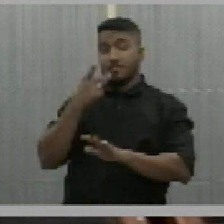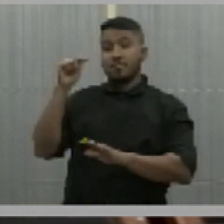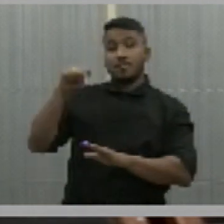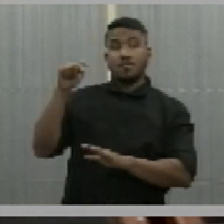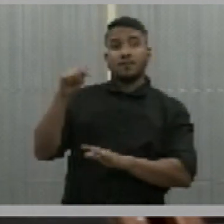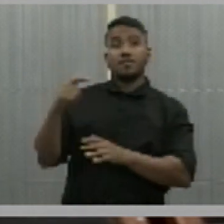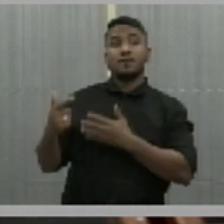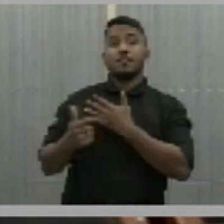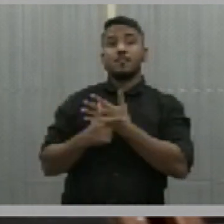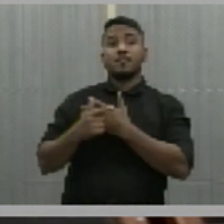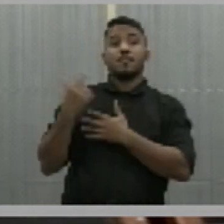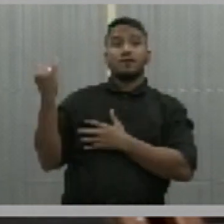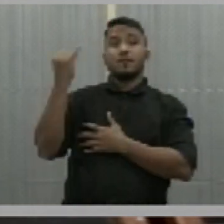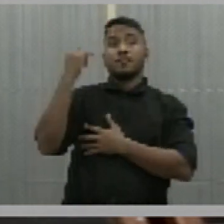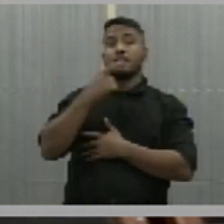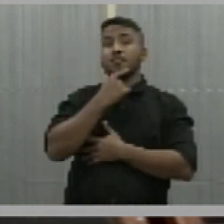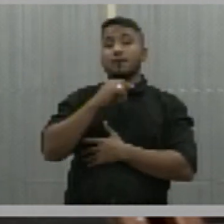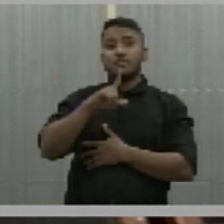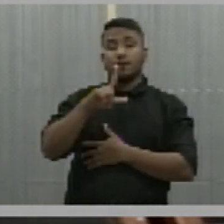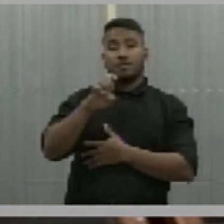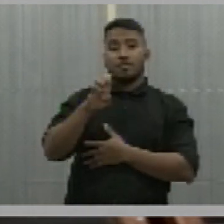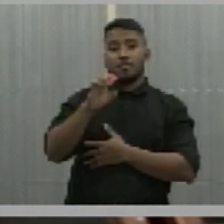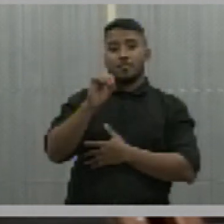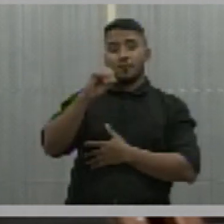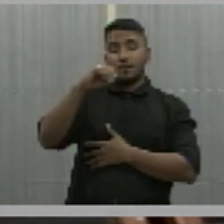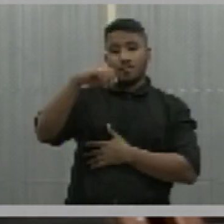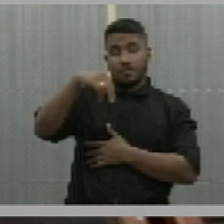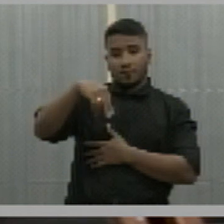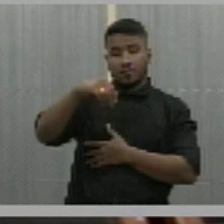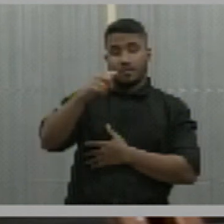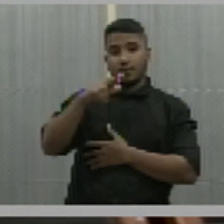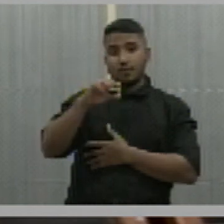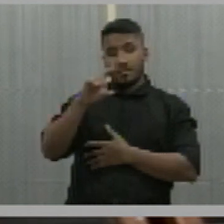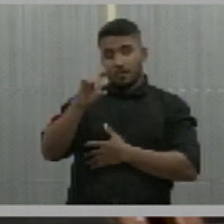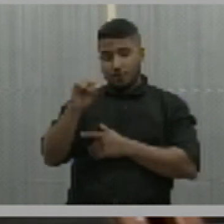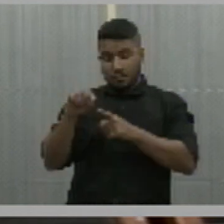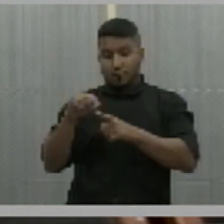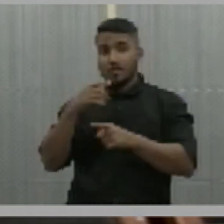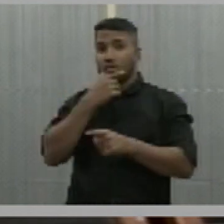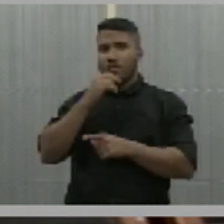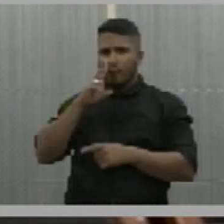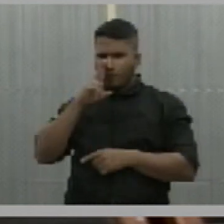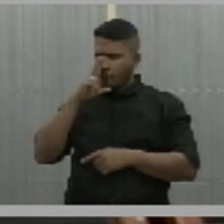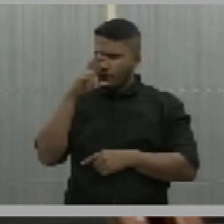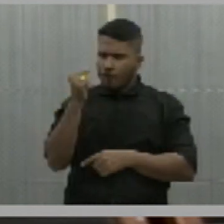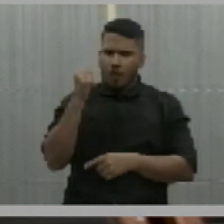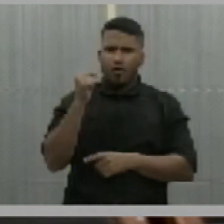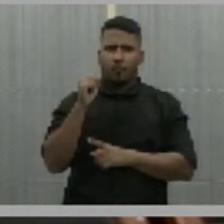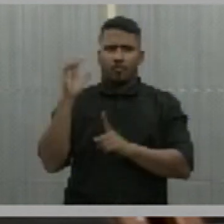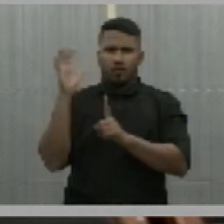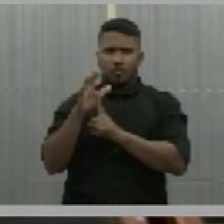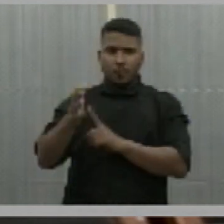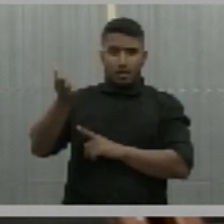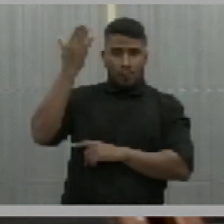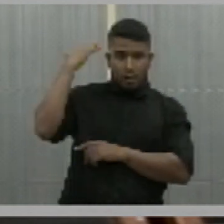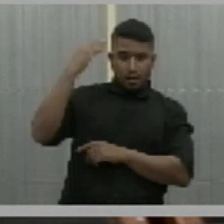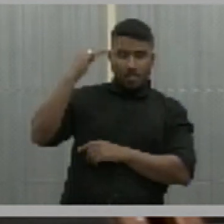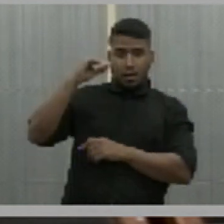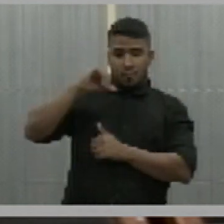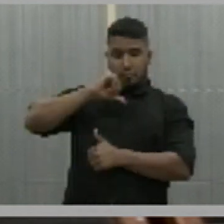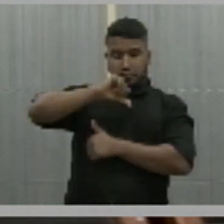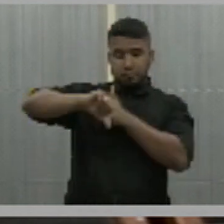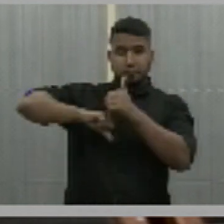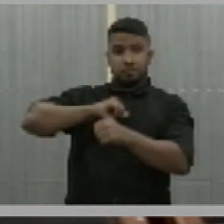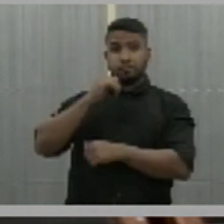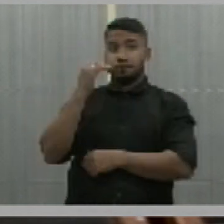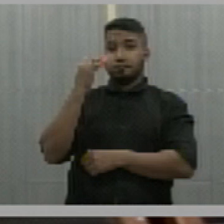também o Leonardo das Dores, que, uma forte influência da Revolução Francesa